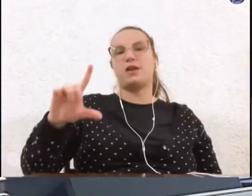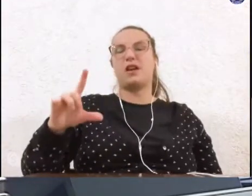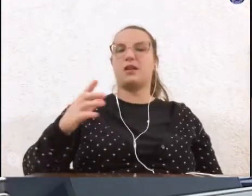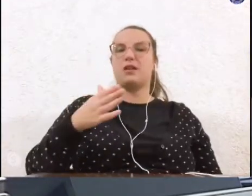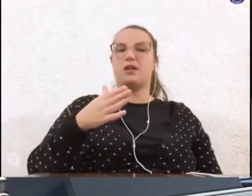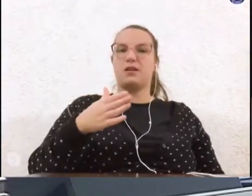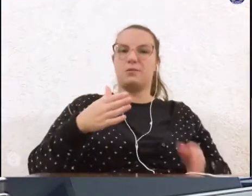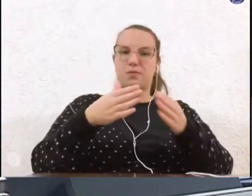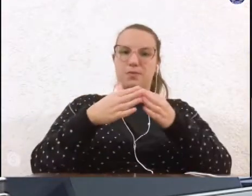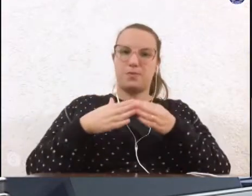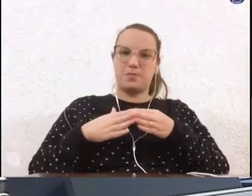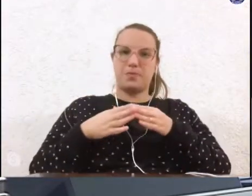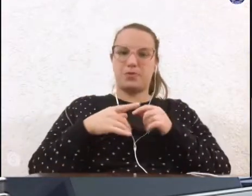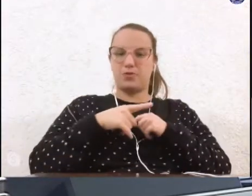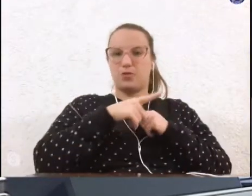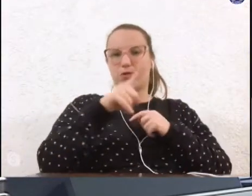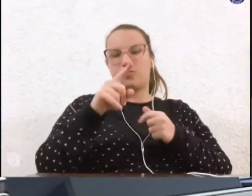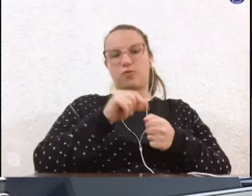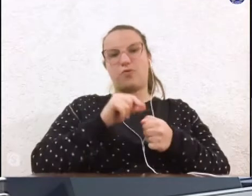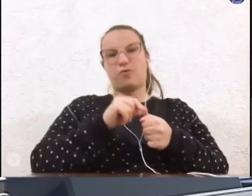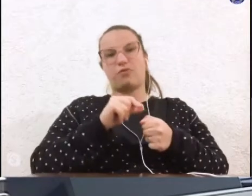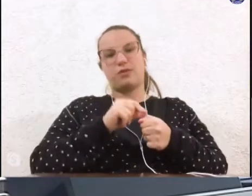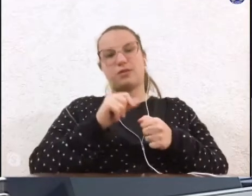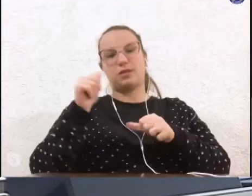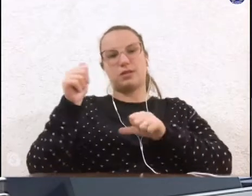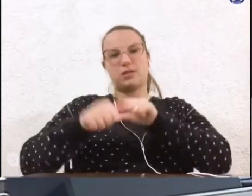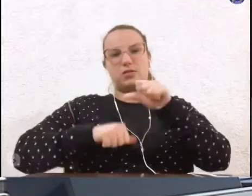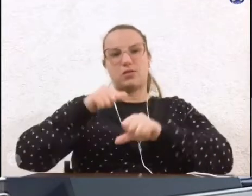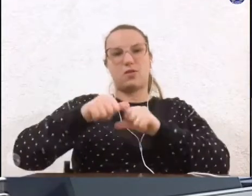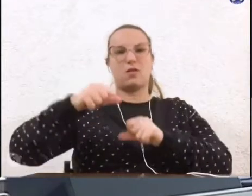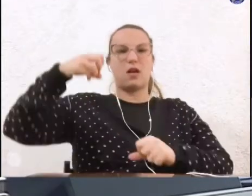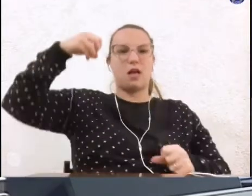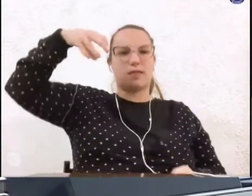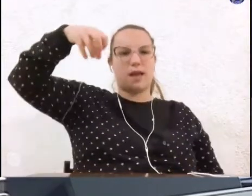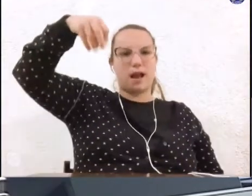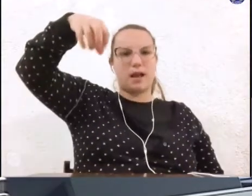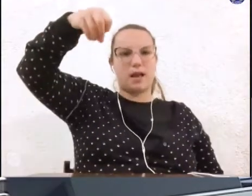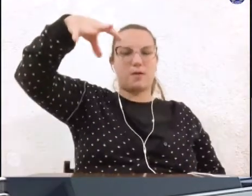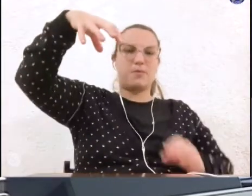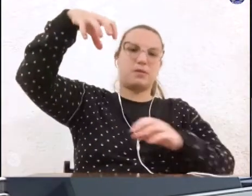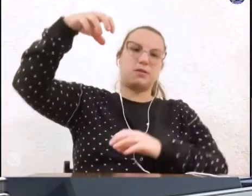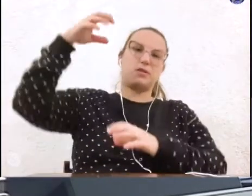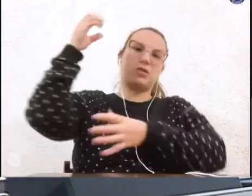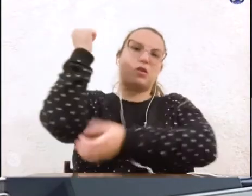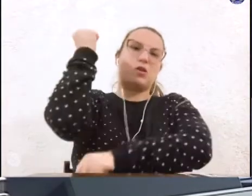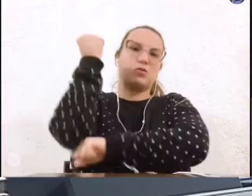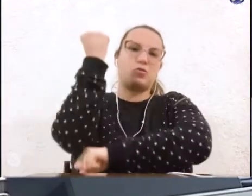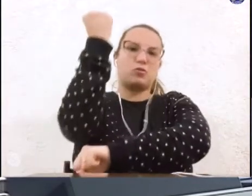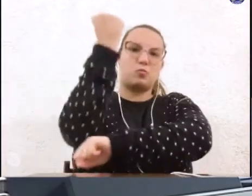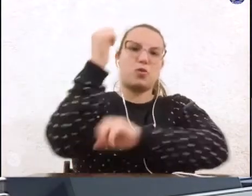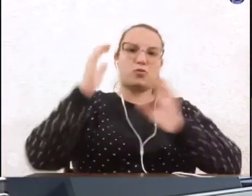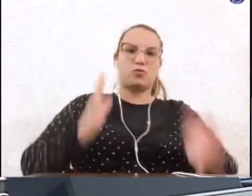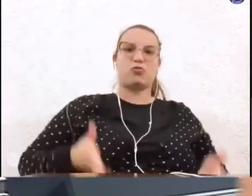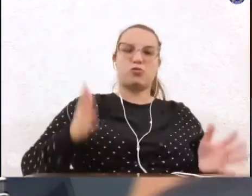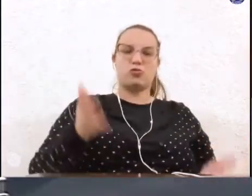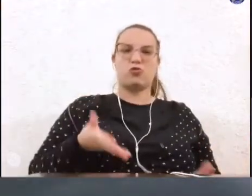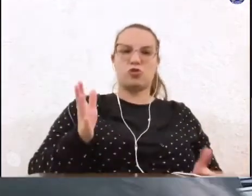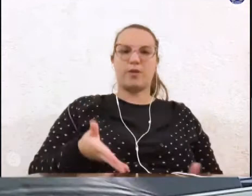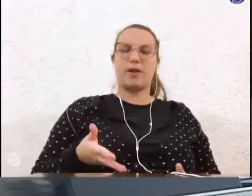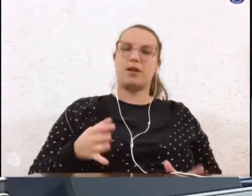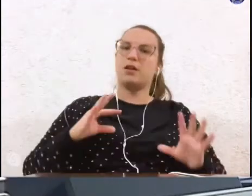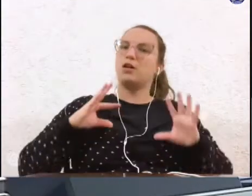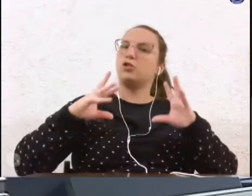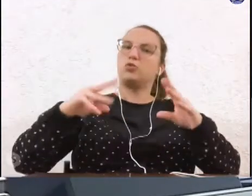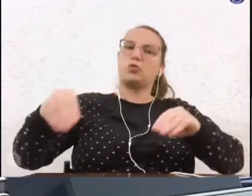efetuar a troca das lâmpadas dos postes existentes em toda a extensão da rua